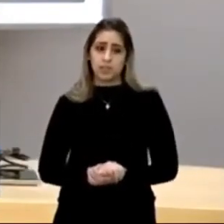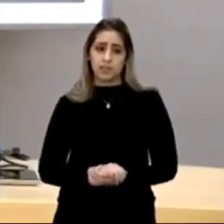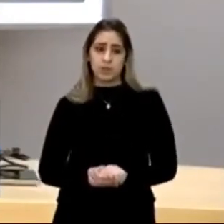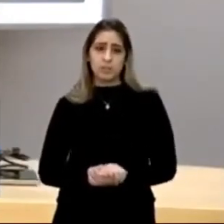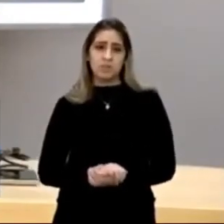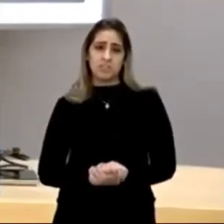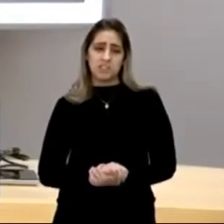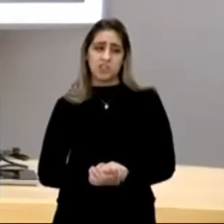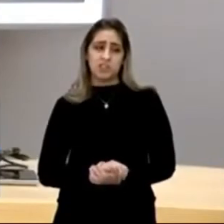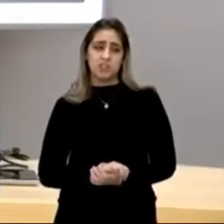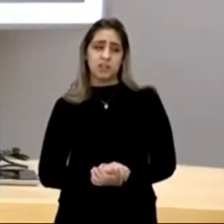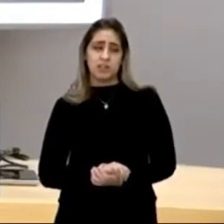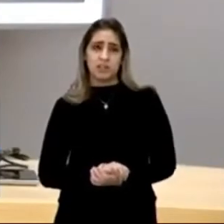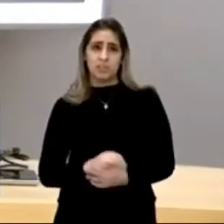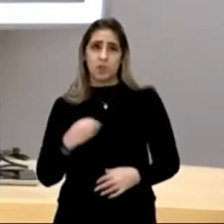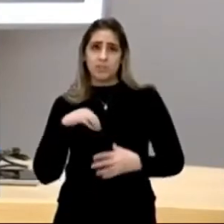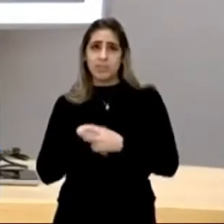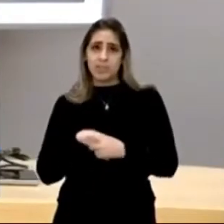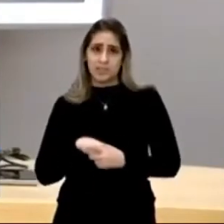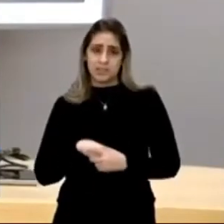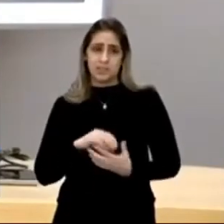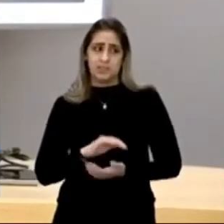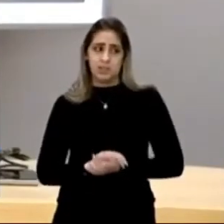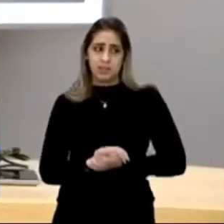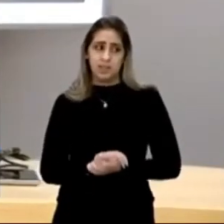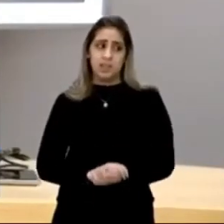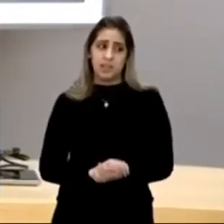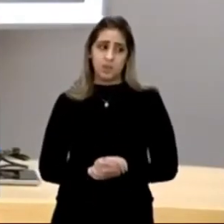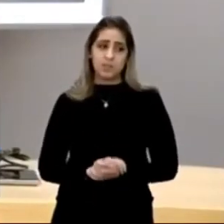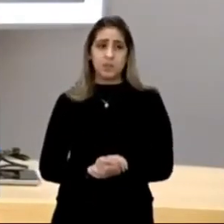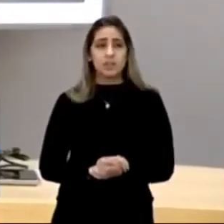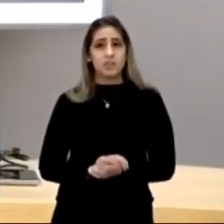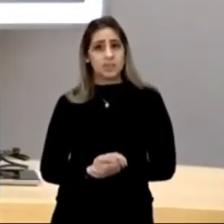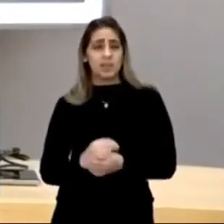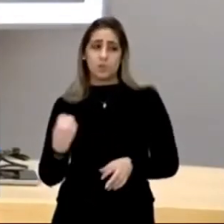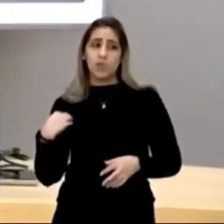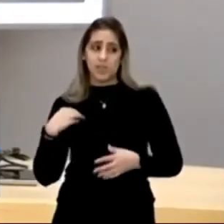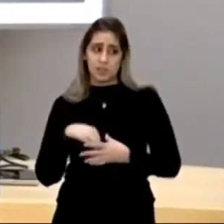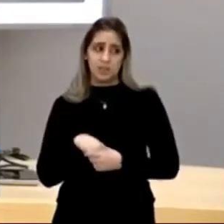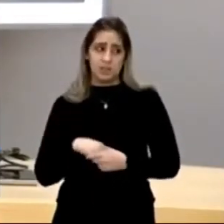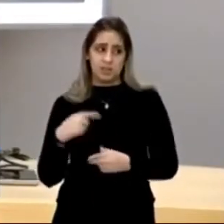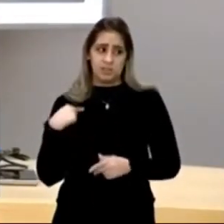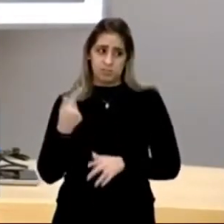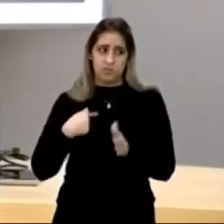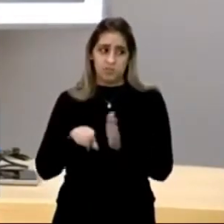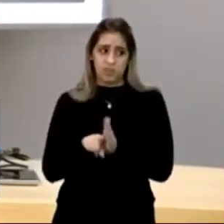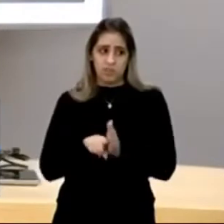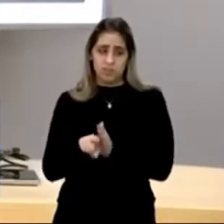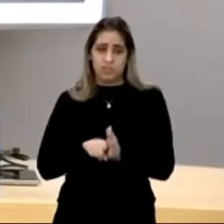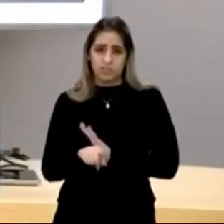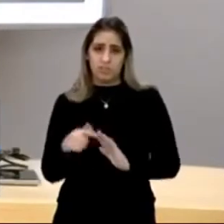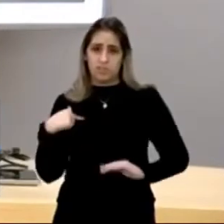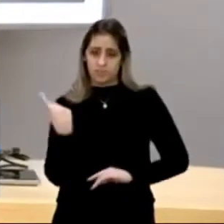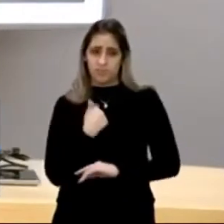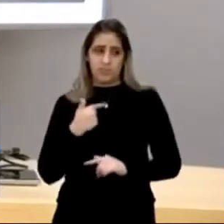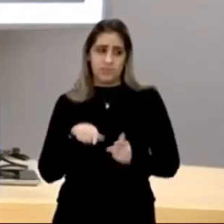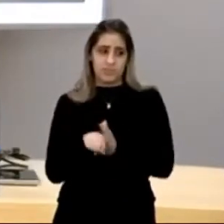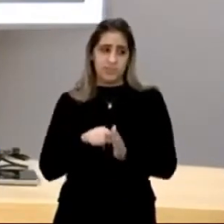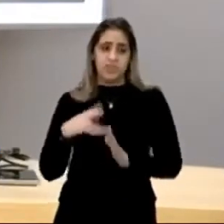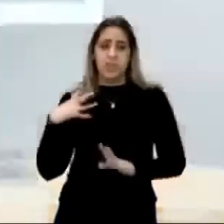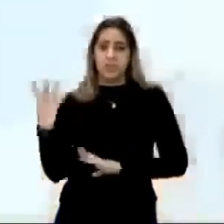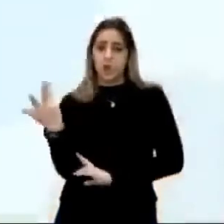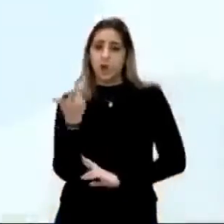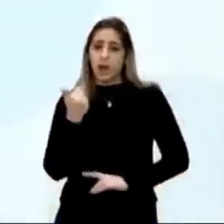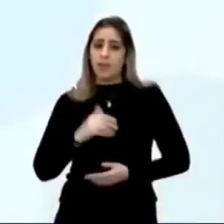Então, inicia-se uma espécie de investigação, o que nós chamamos de romance,